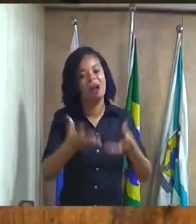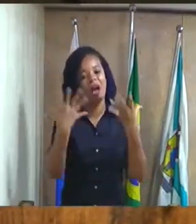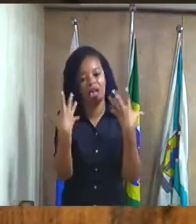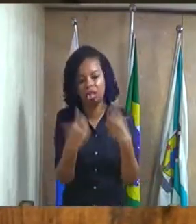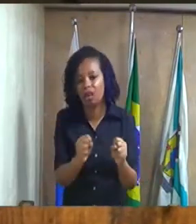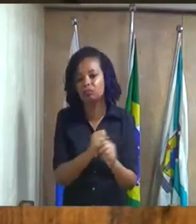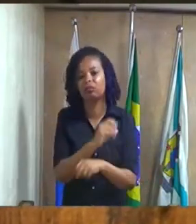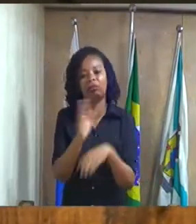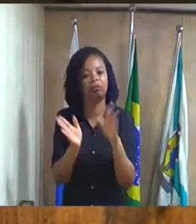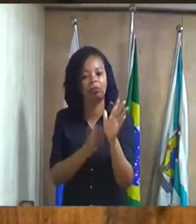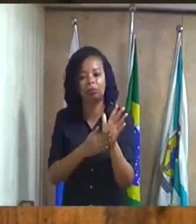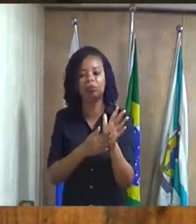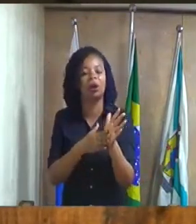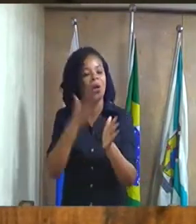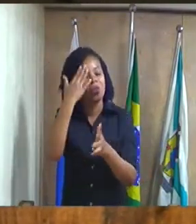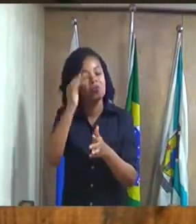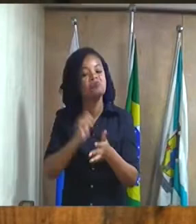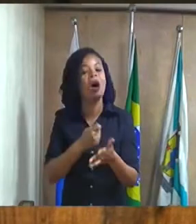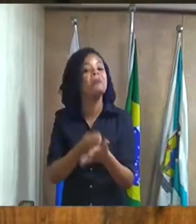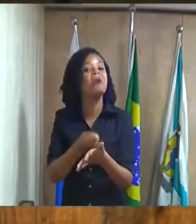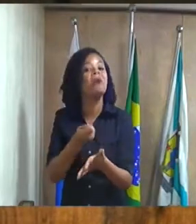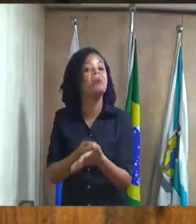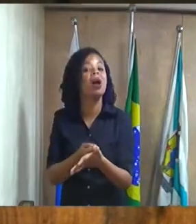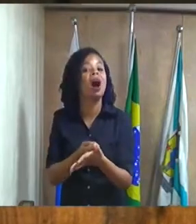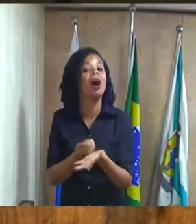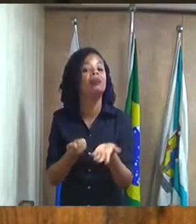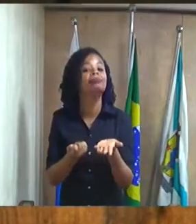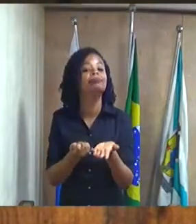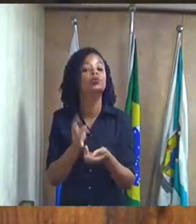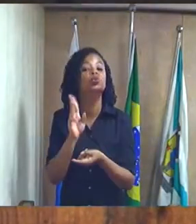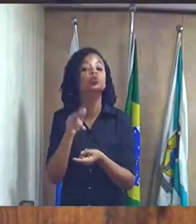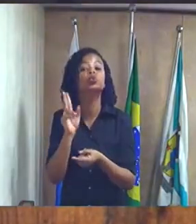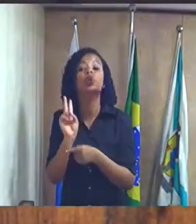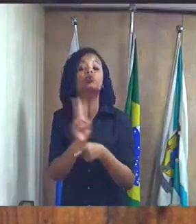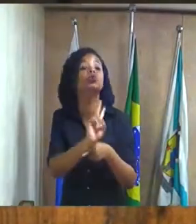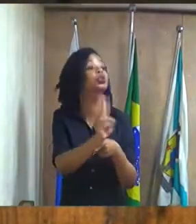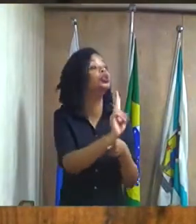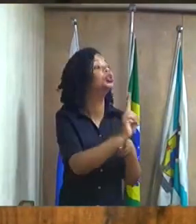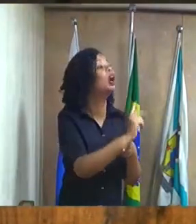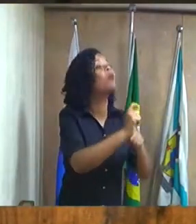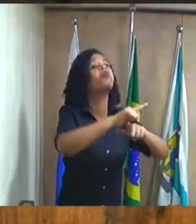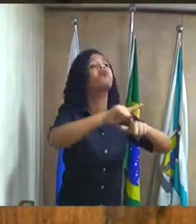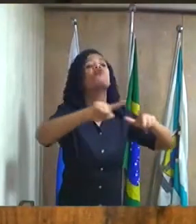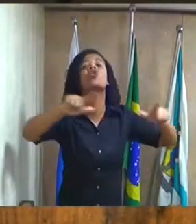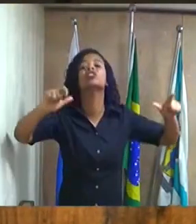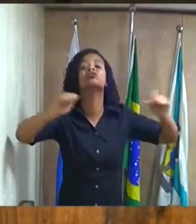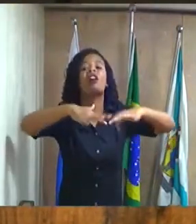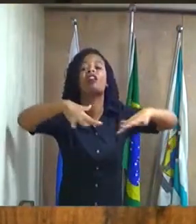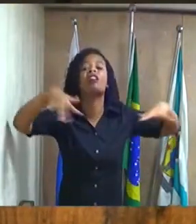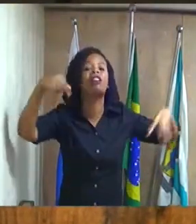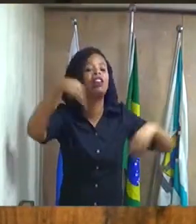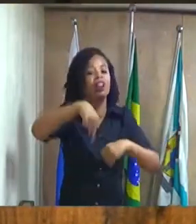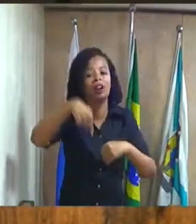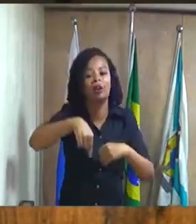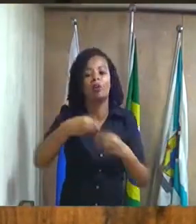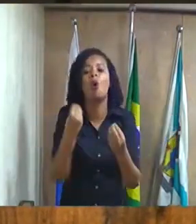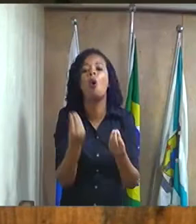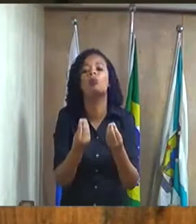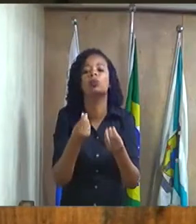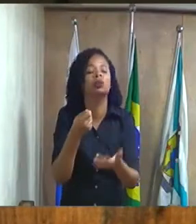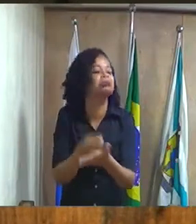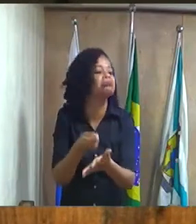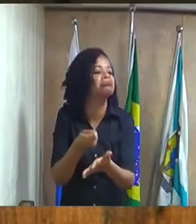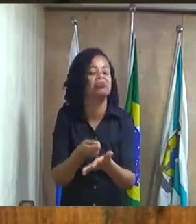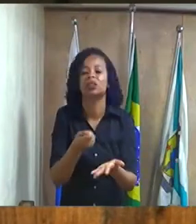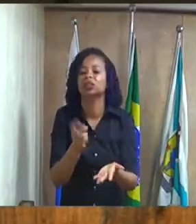sabe cobrar fala mal do político mas não fiscaliza aqui ó vazio como eu cobro sempre mas eu estou aqui